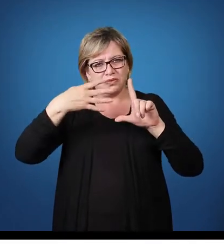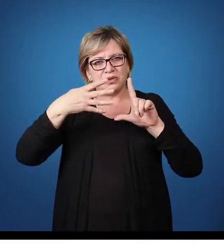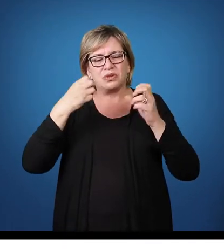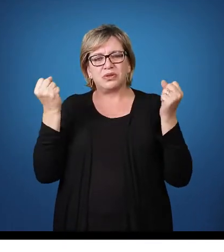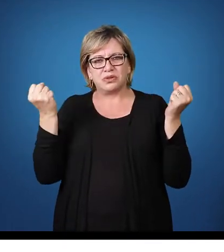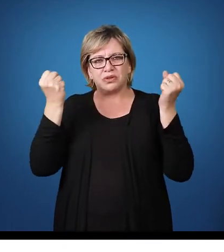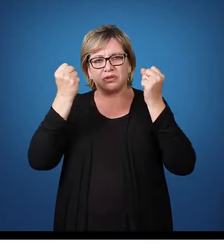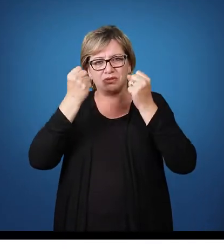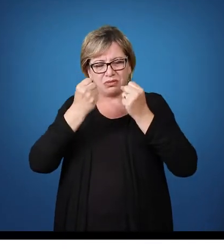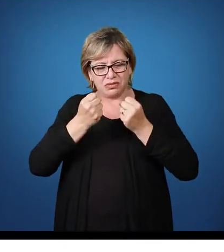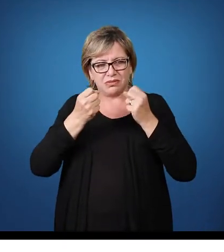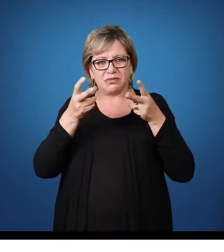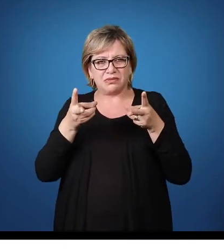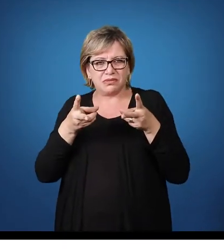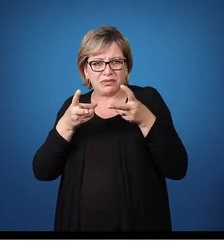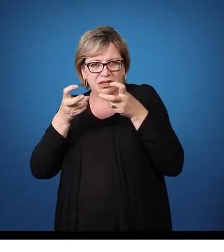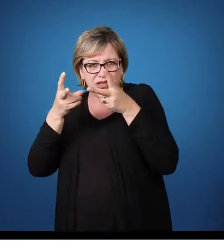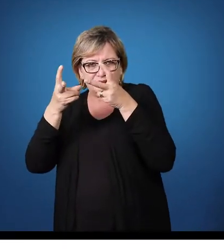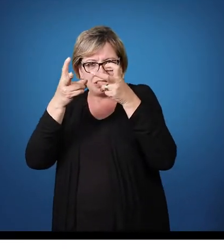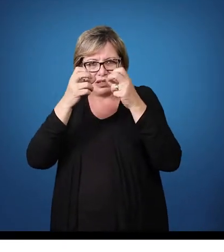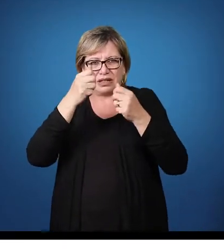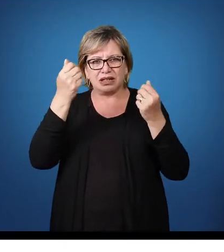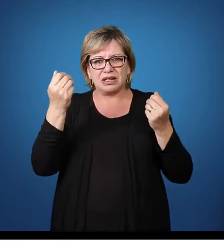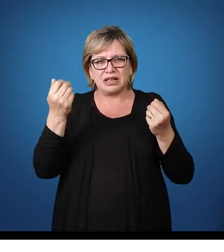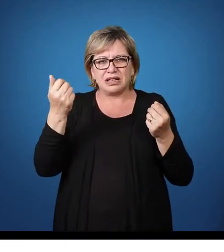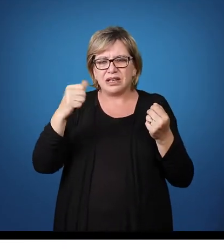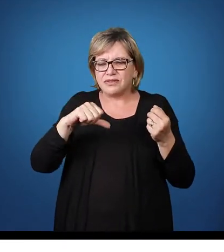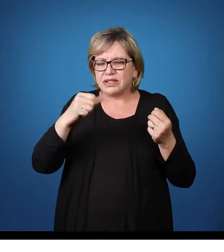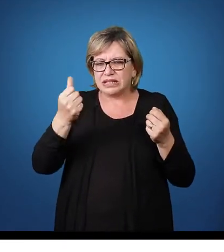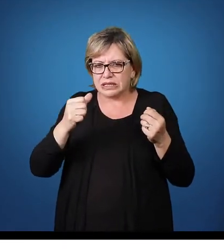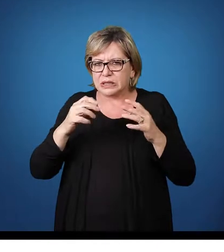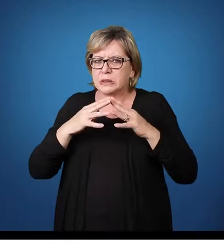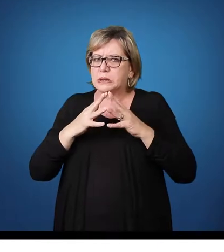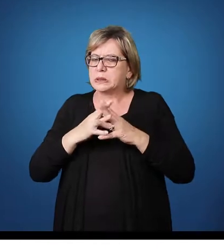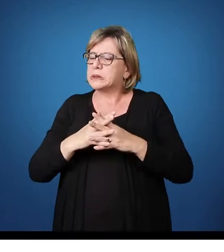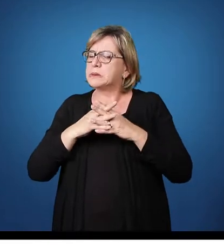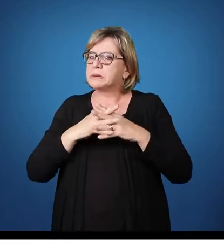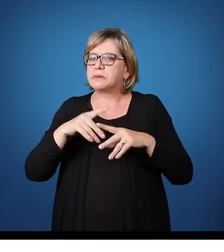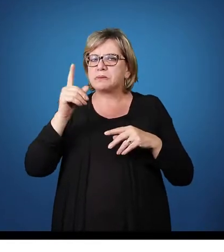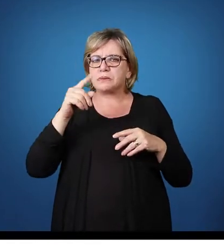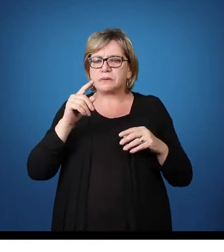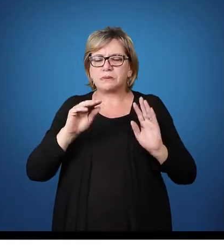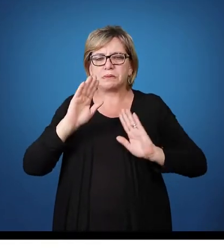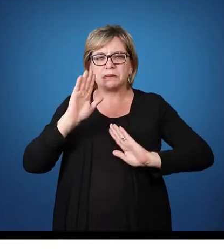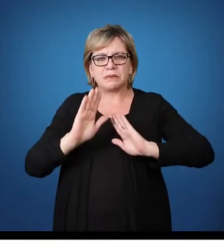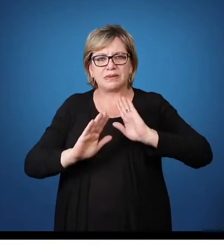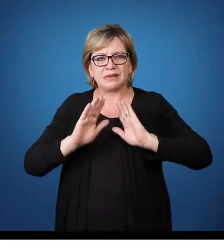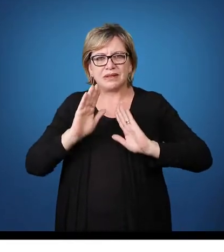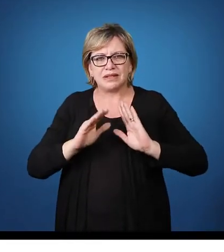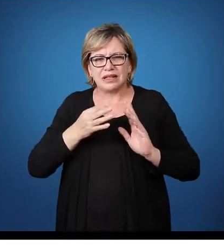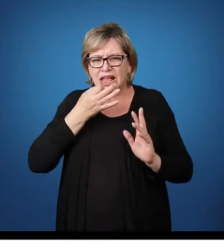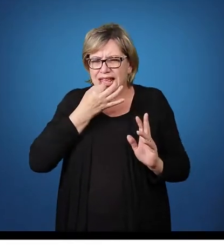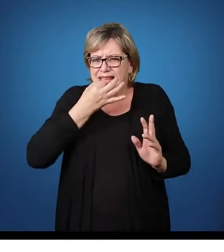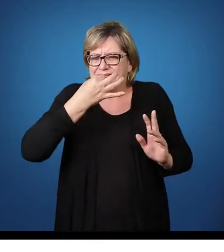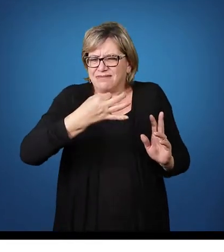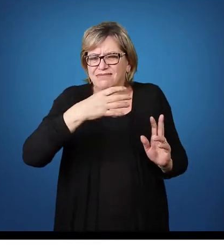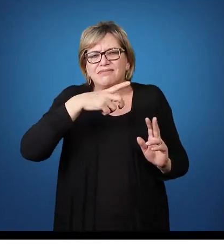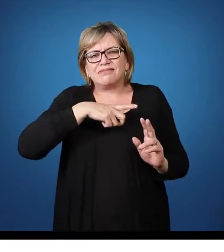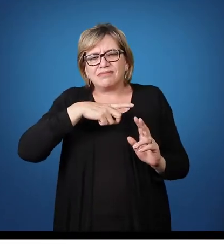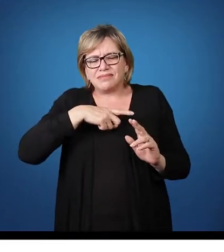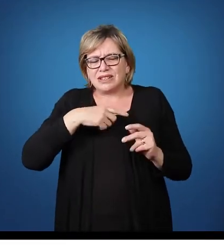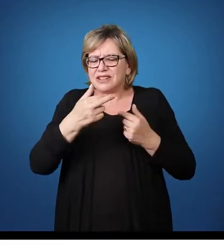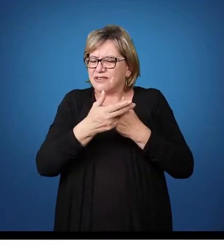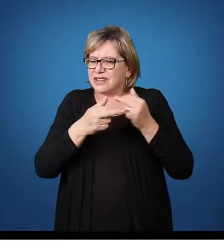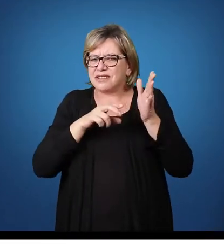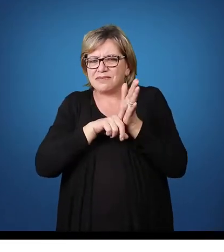que a avaliação se constitui em um processo bastante complexo, que vem sendo alvo de críticas de diversos